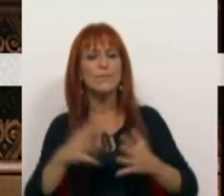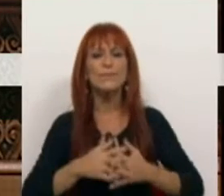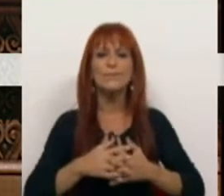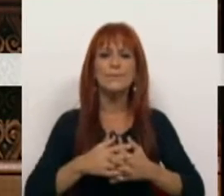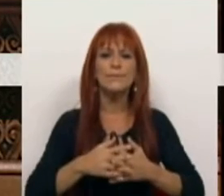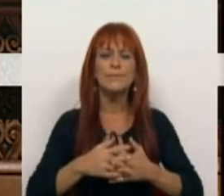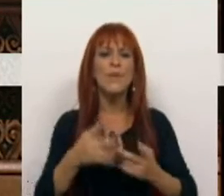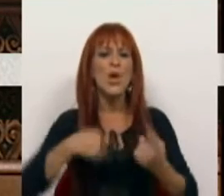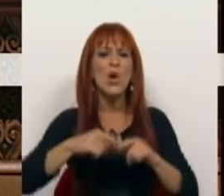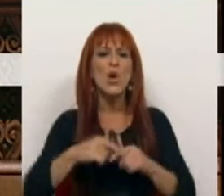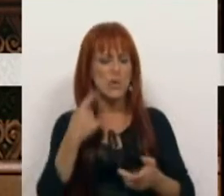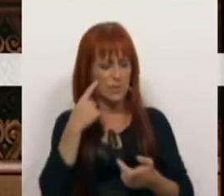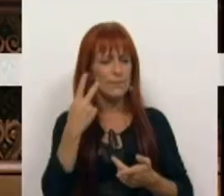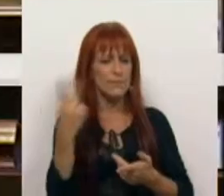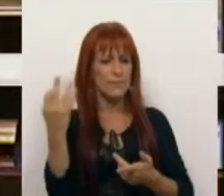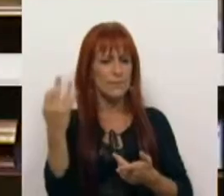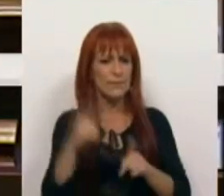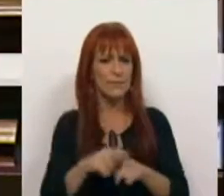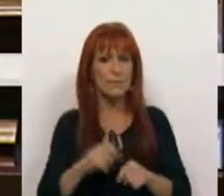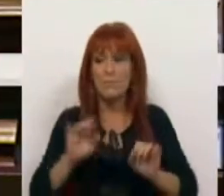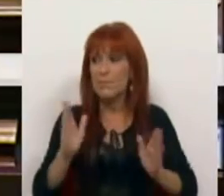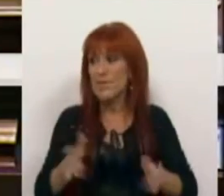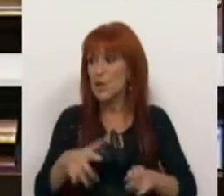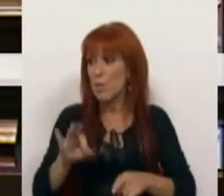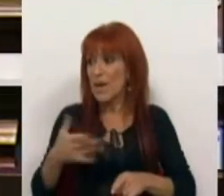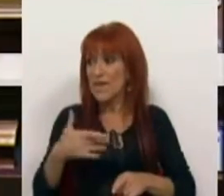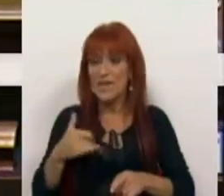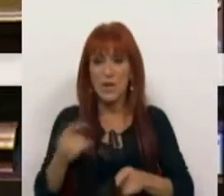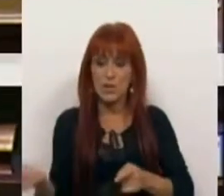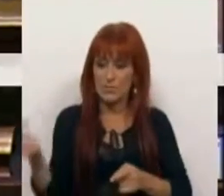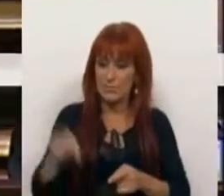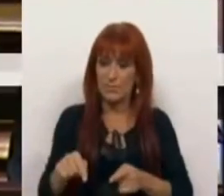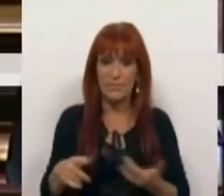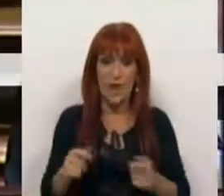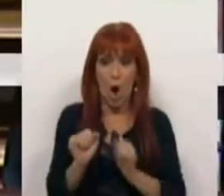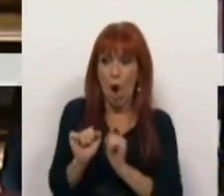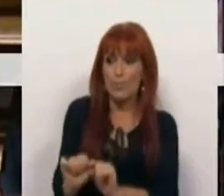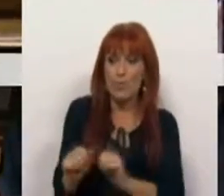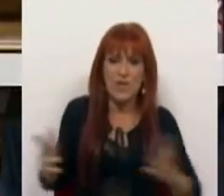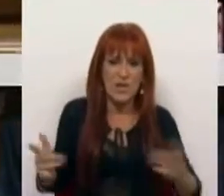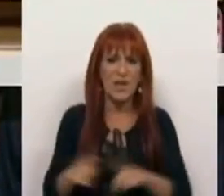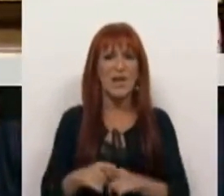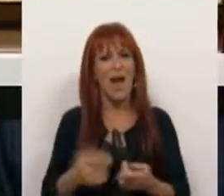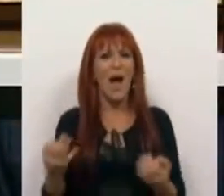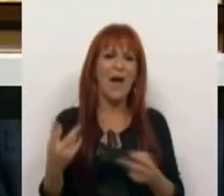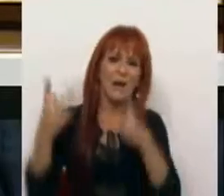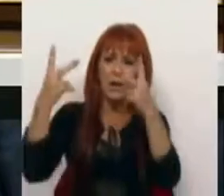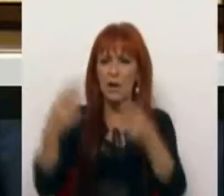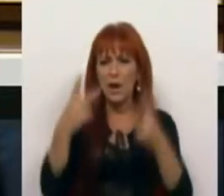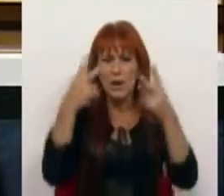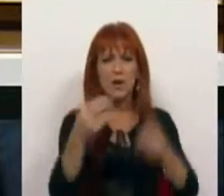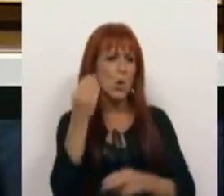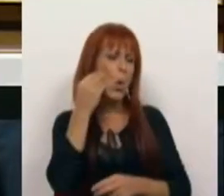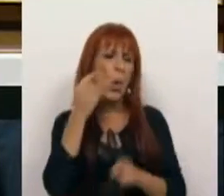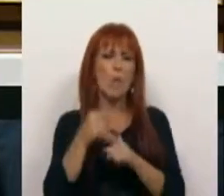Deputados, nós registramos que foi preciso o PSD e o CDS chegarem à oposição para de facto criticarem